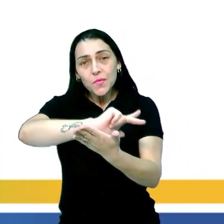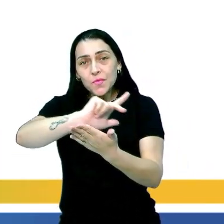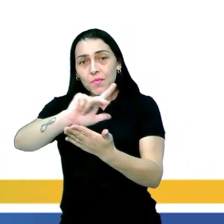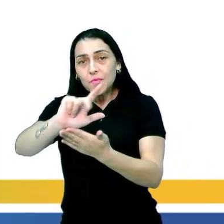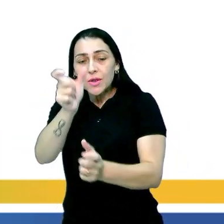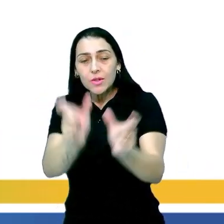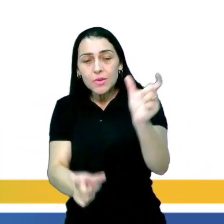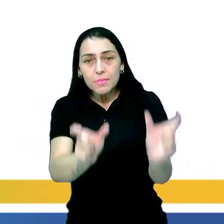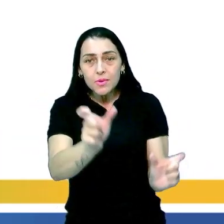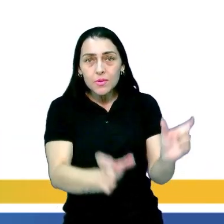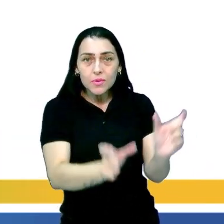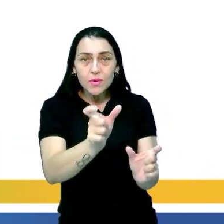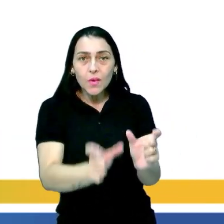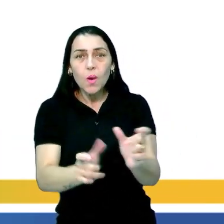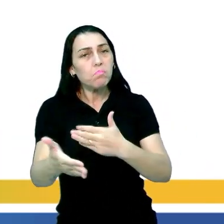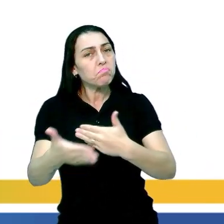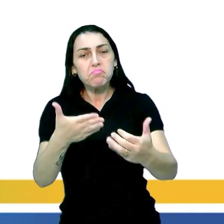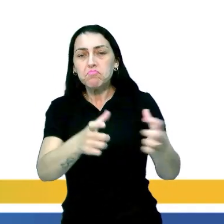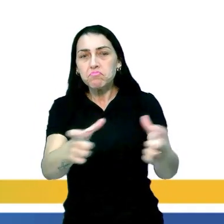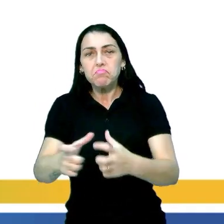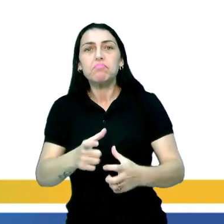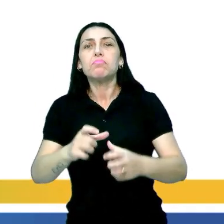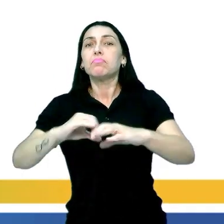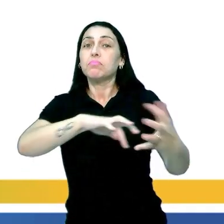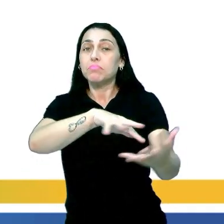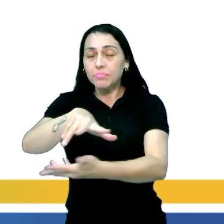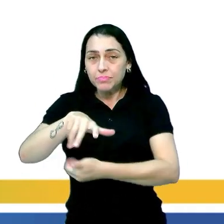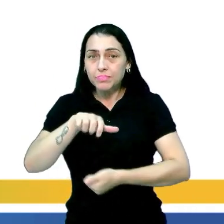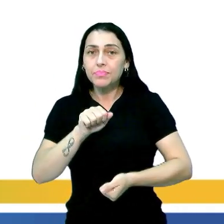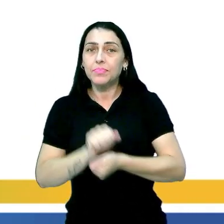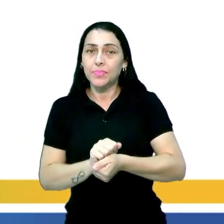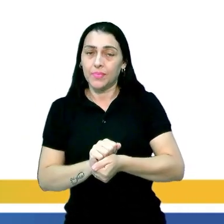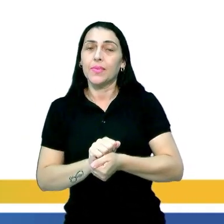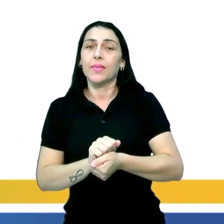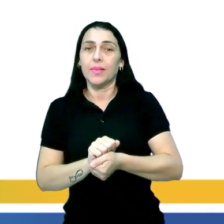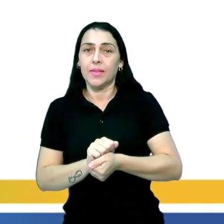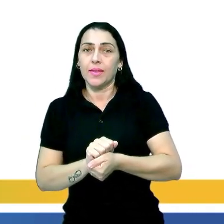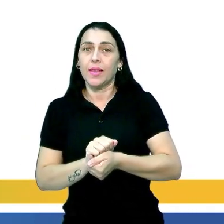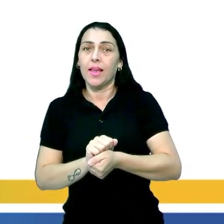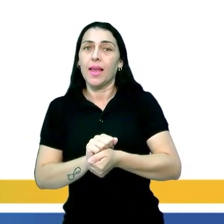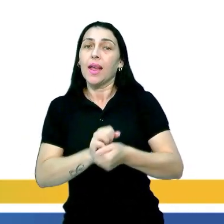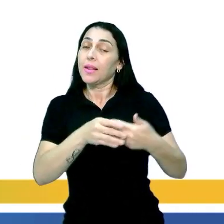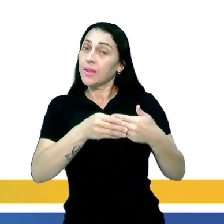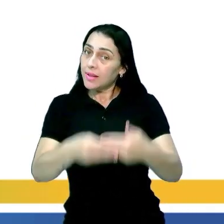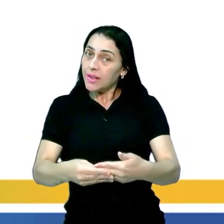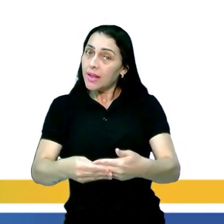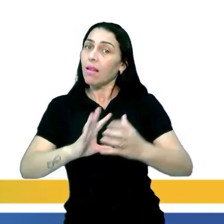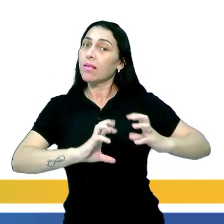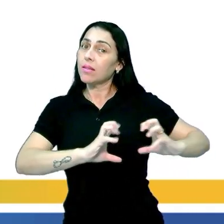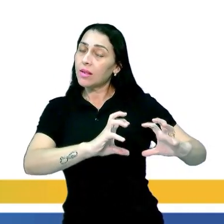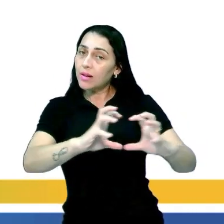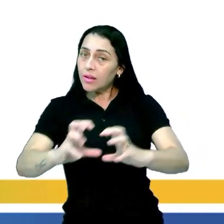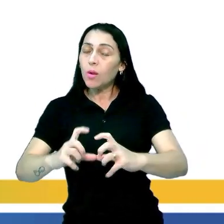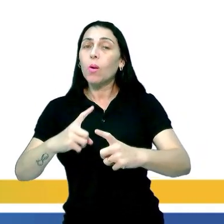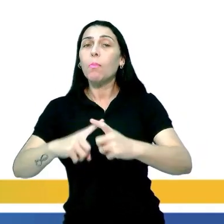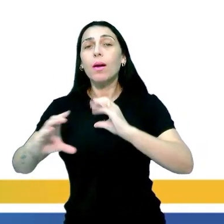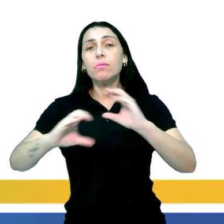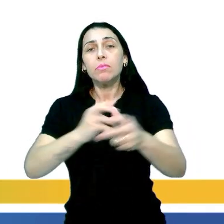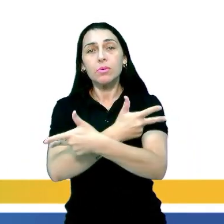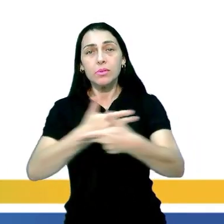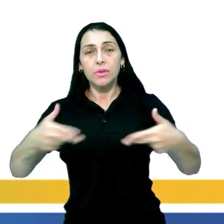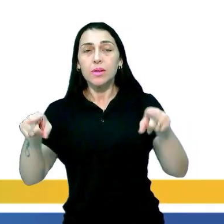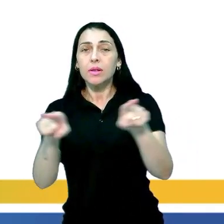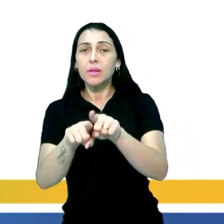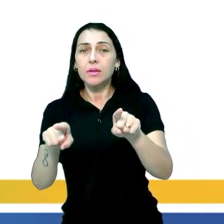tipos de pessoas em qualquer parte do mundo. Tais recursos entraram em conflito com meios de comunicação